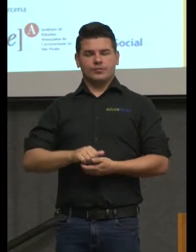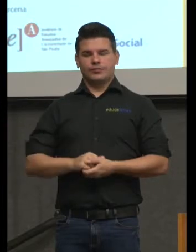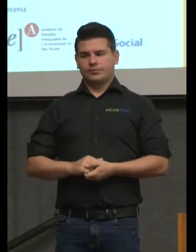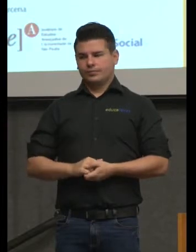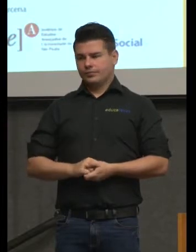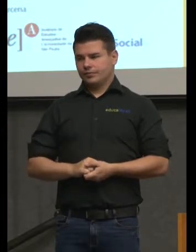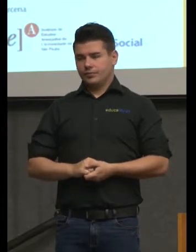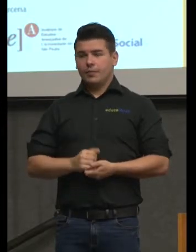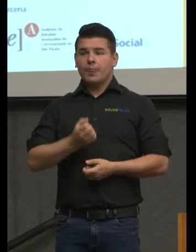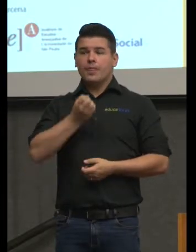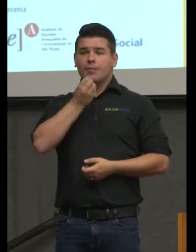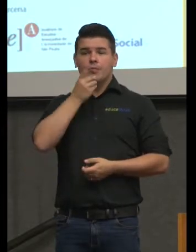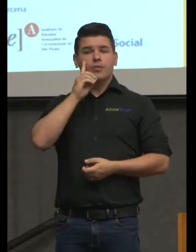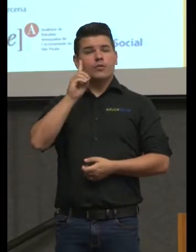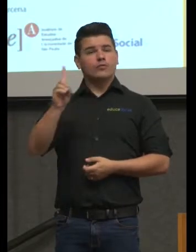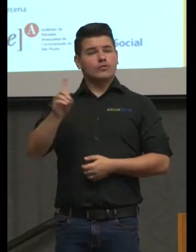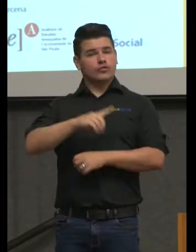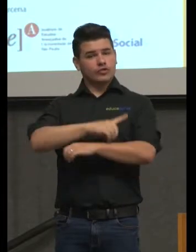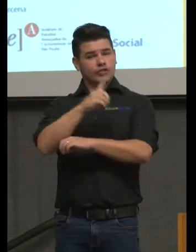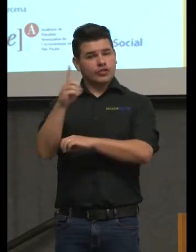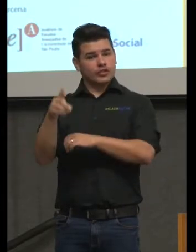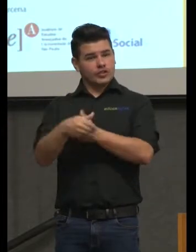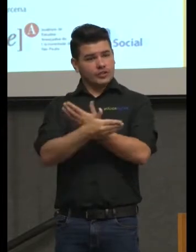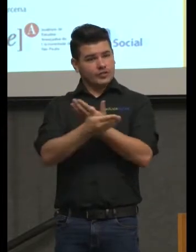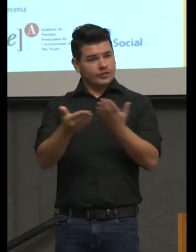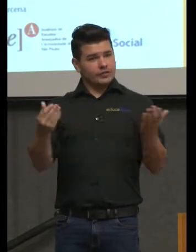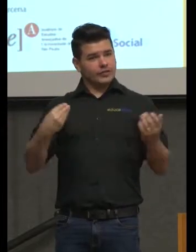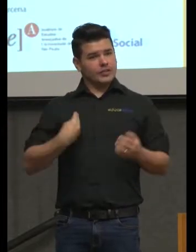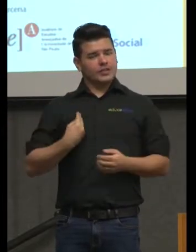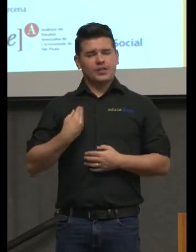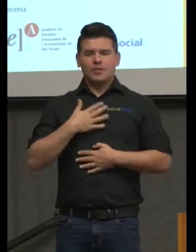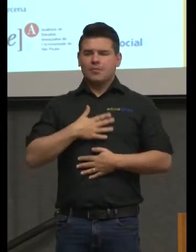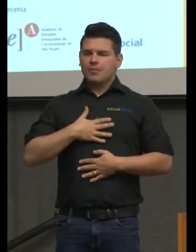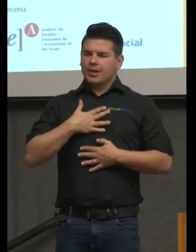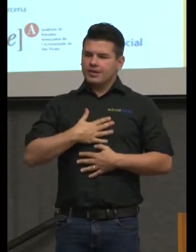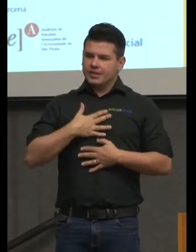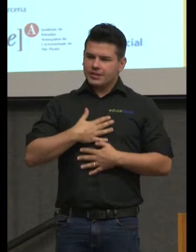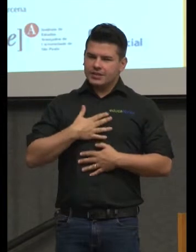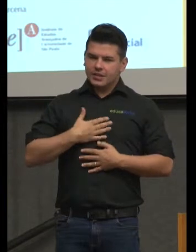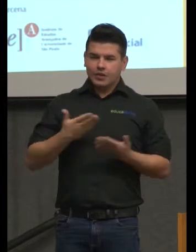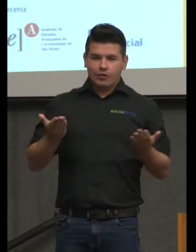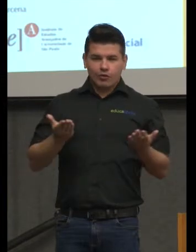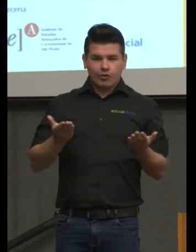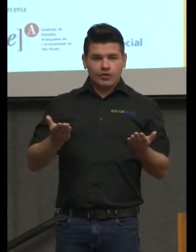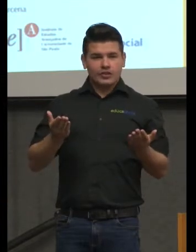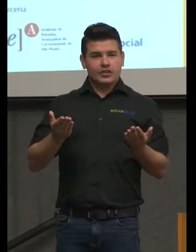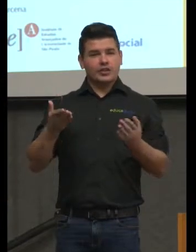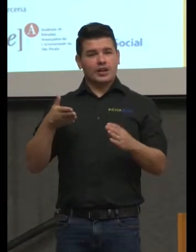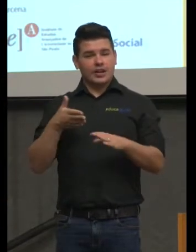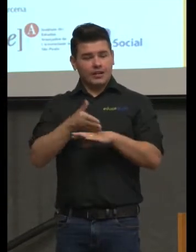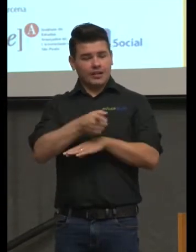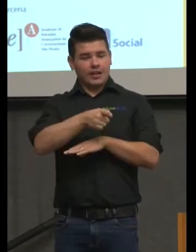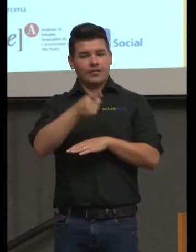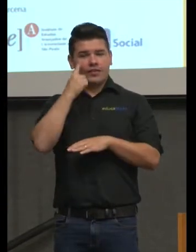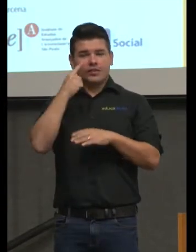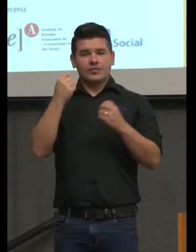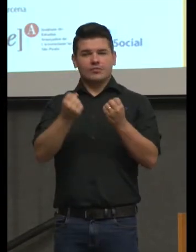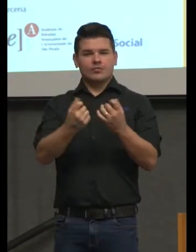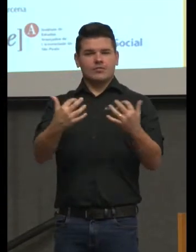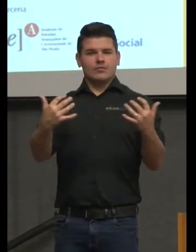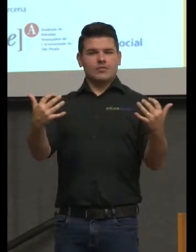Bom dia a vocês. É um prazer realmente entrar e ver a sala cheia de gente